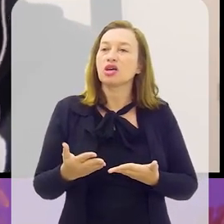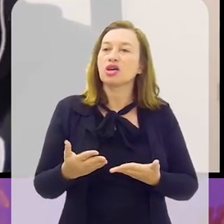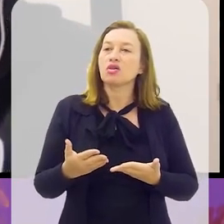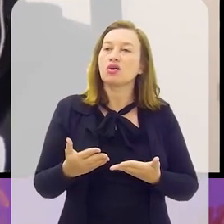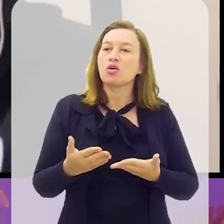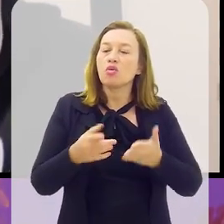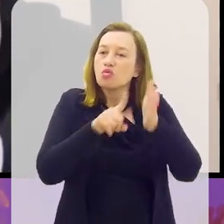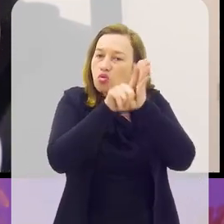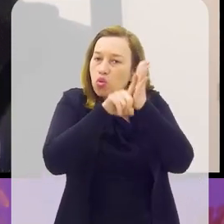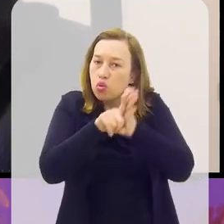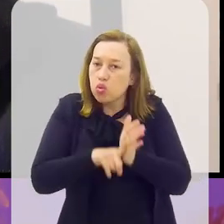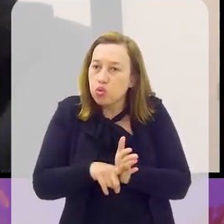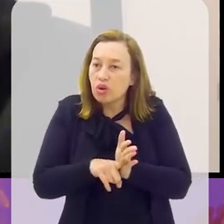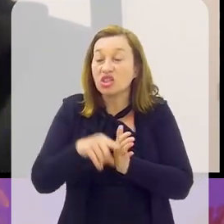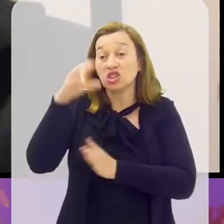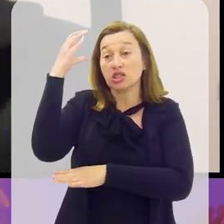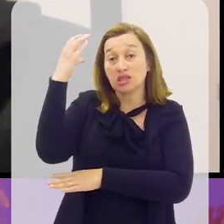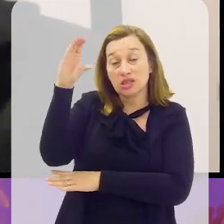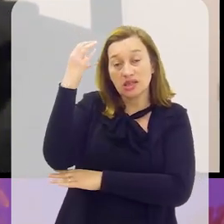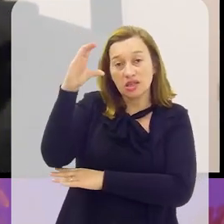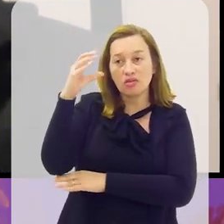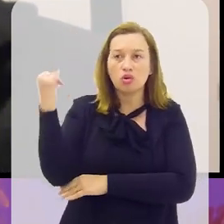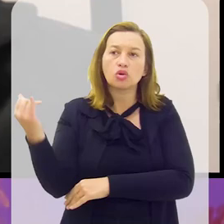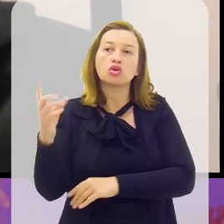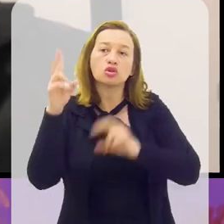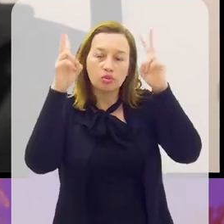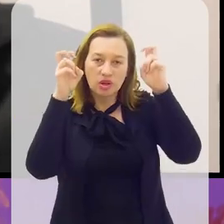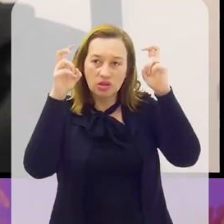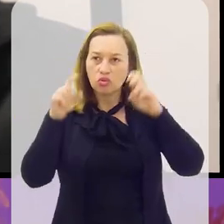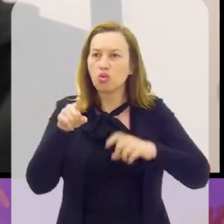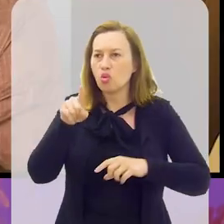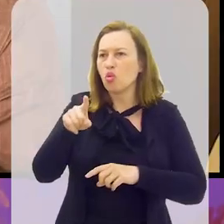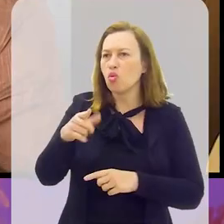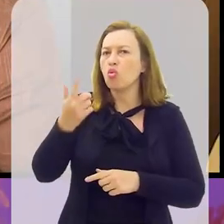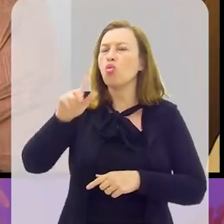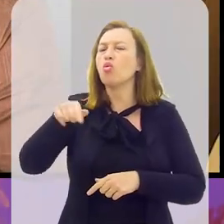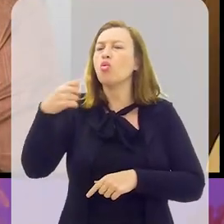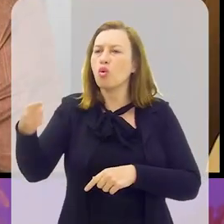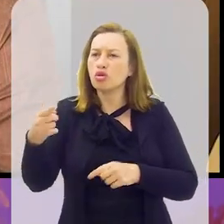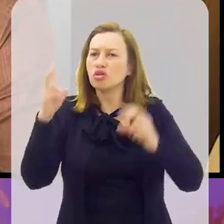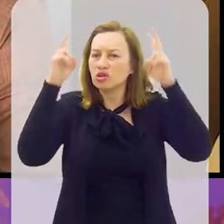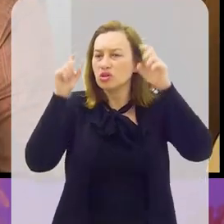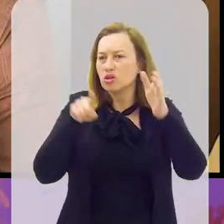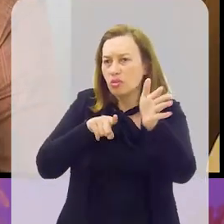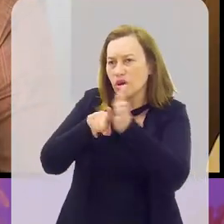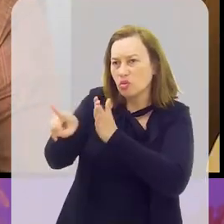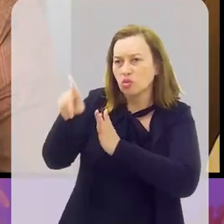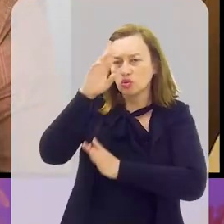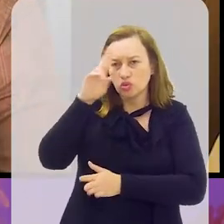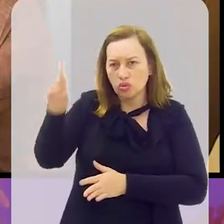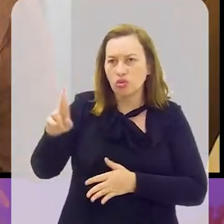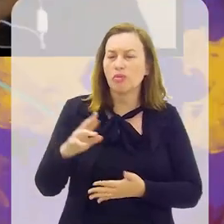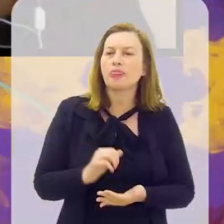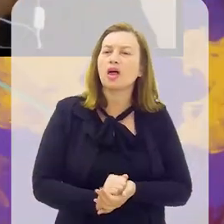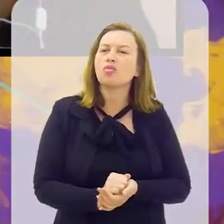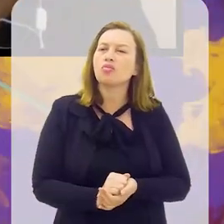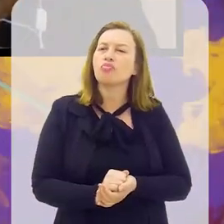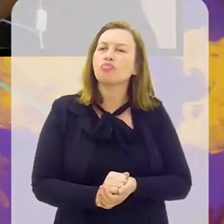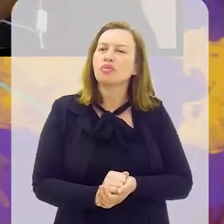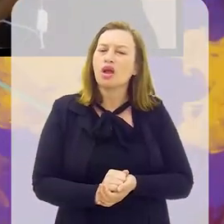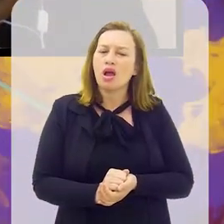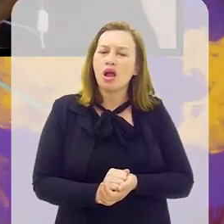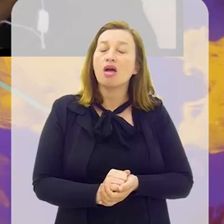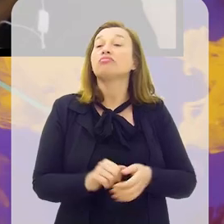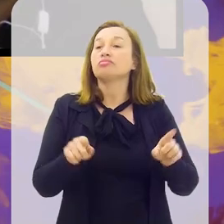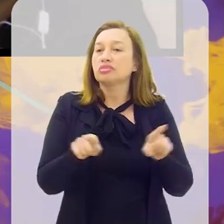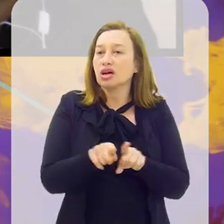tem de investigação, de pesquisa científica sobre o assunto, né? Um outro assunto também que eu pergunto ao senhor é a